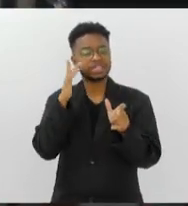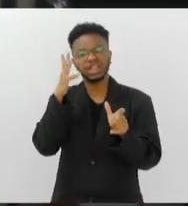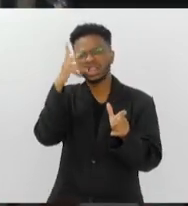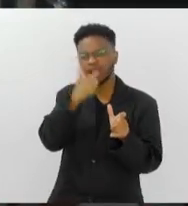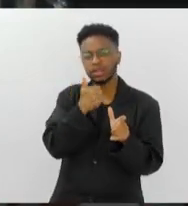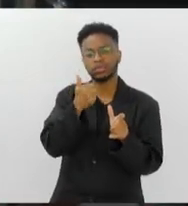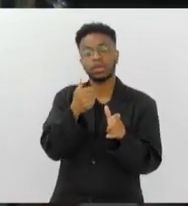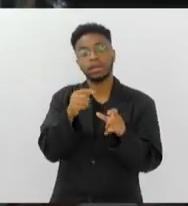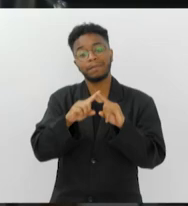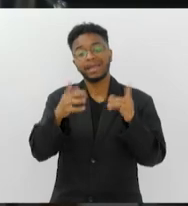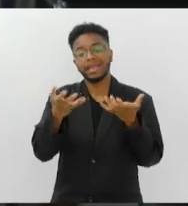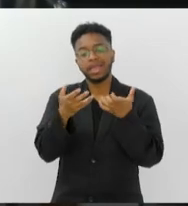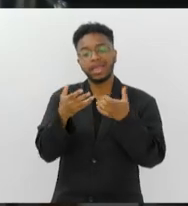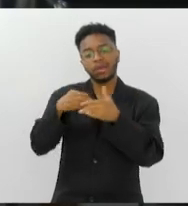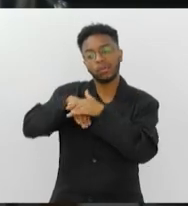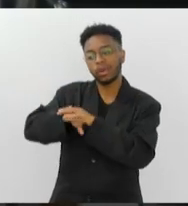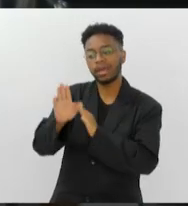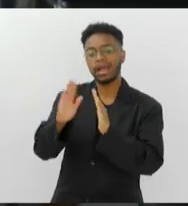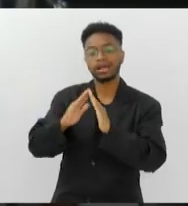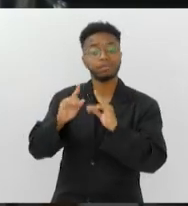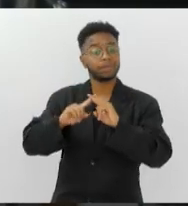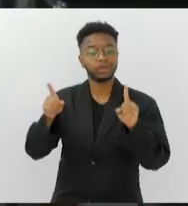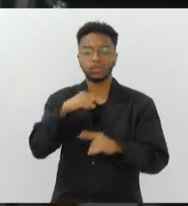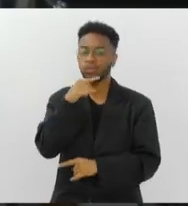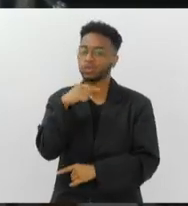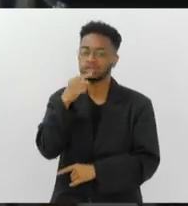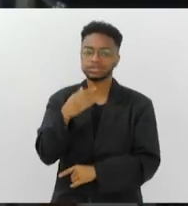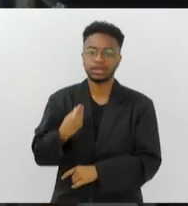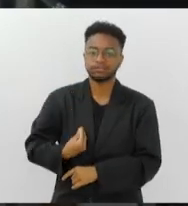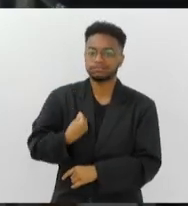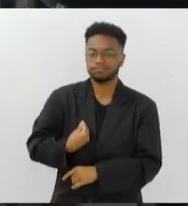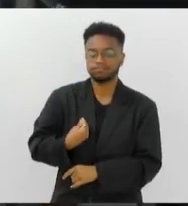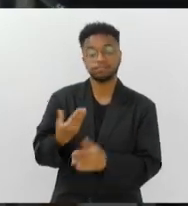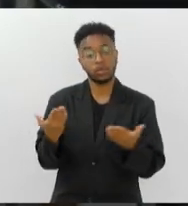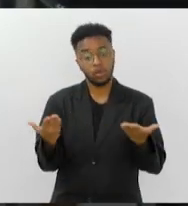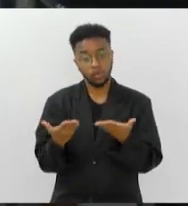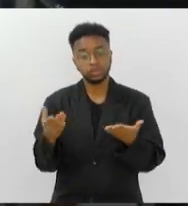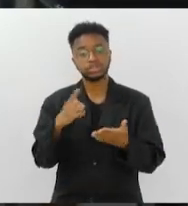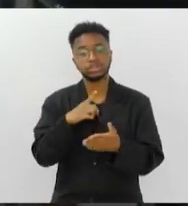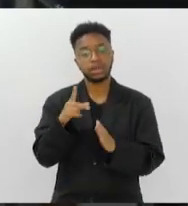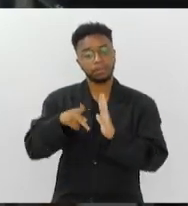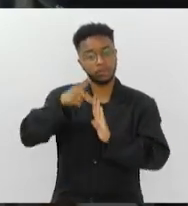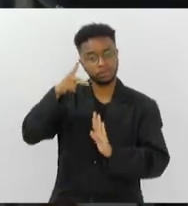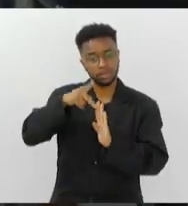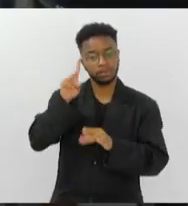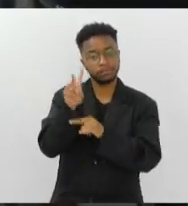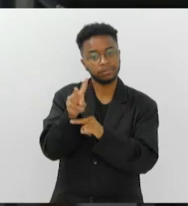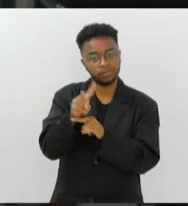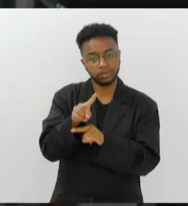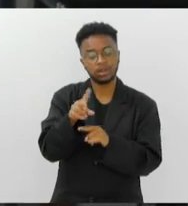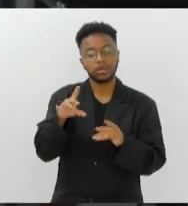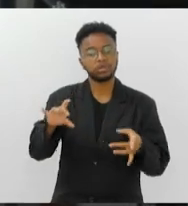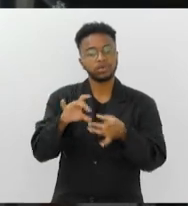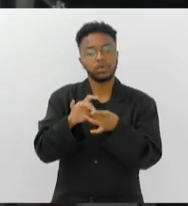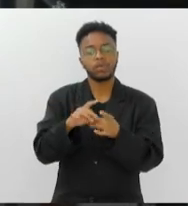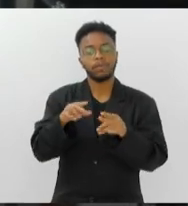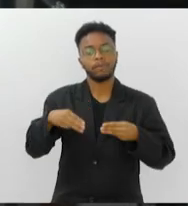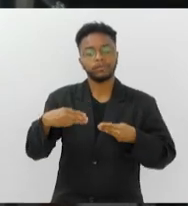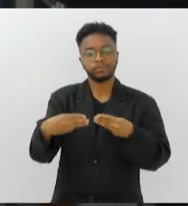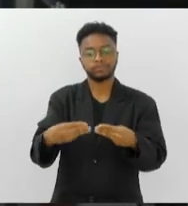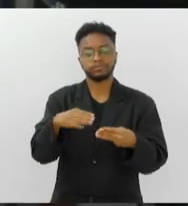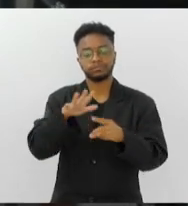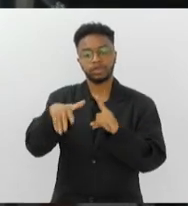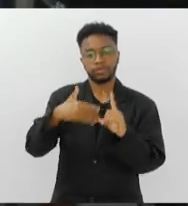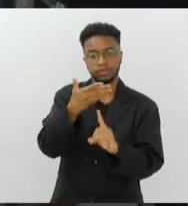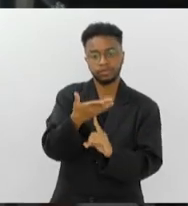acabam querendo tê-lo em casa. Só que é um animal que não sobrevive, né? Então hoje ele é protegido por uma portaria, que é a portaria do Ministério do Meio Ambiente, que proíbe